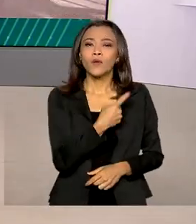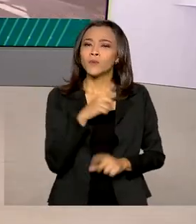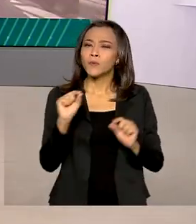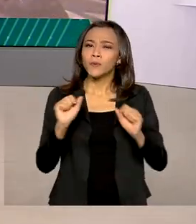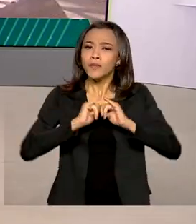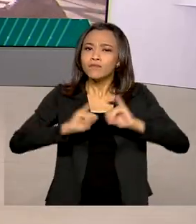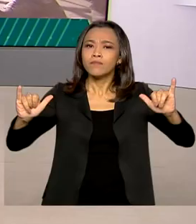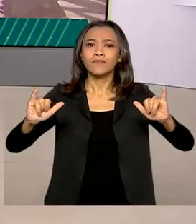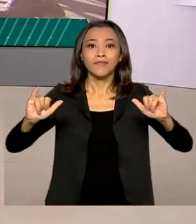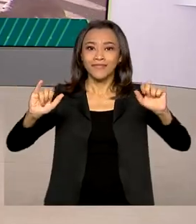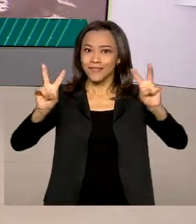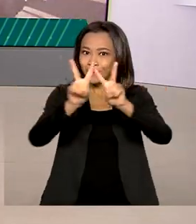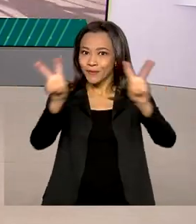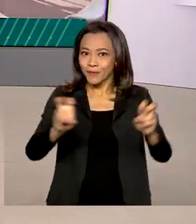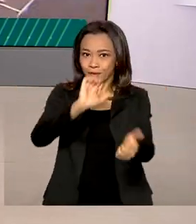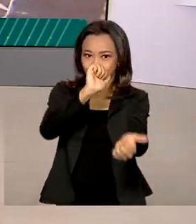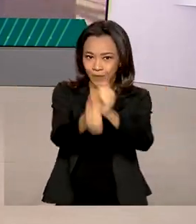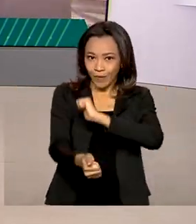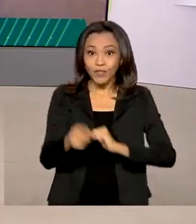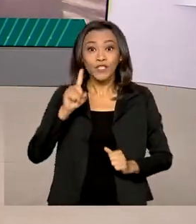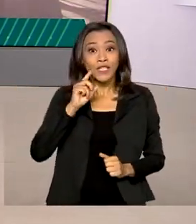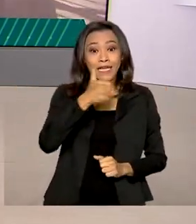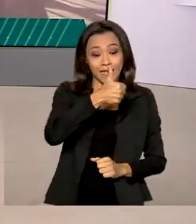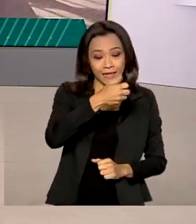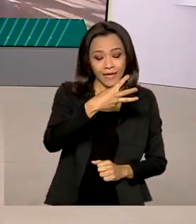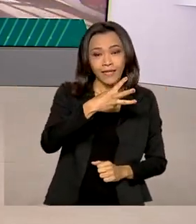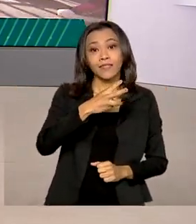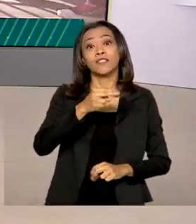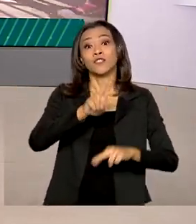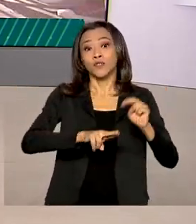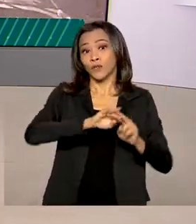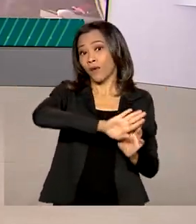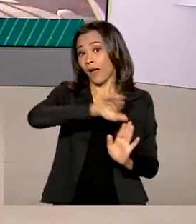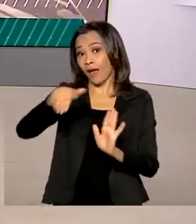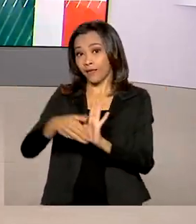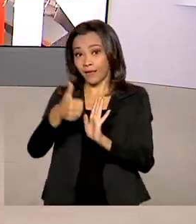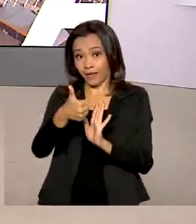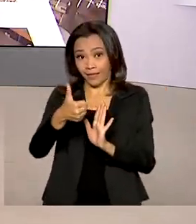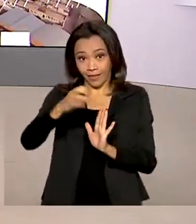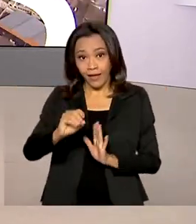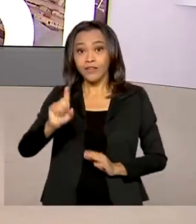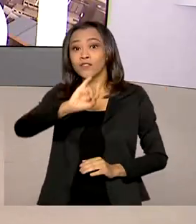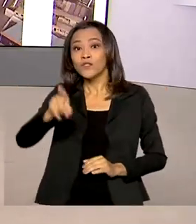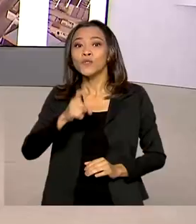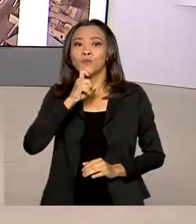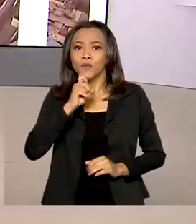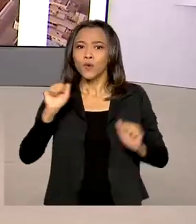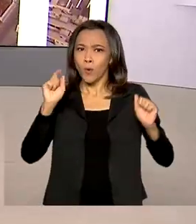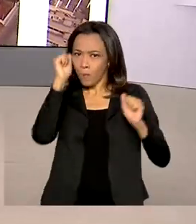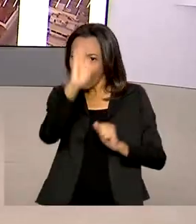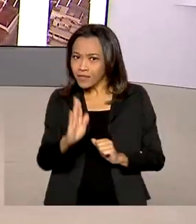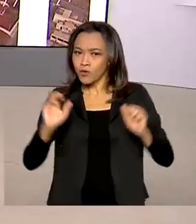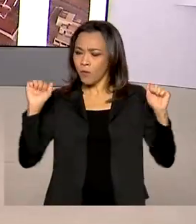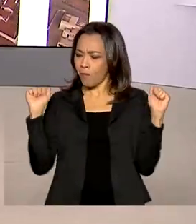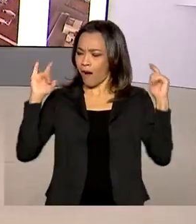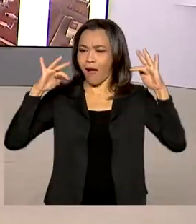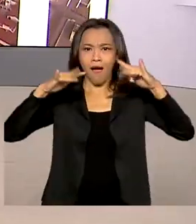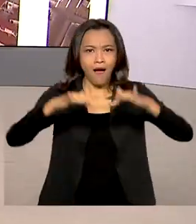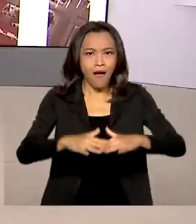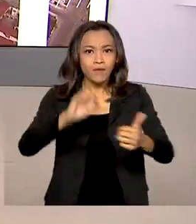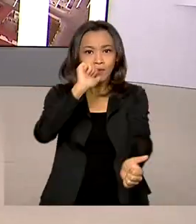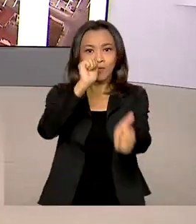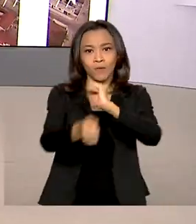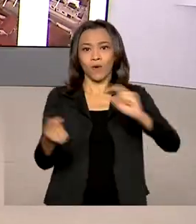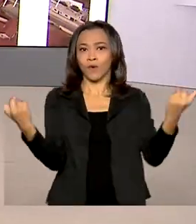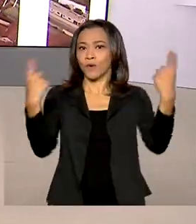sobre esporte. De 13 de junho a 10 de julho, o Brasil vai ser a sede da Copa América. Os jogos vão ser